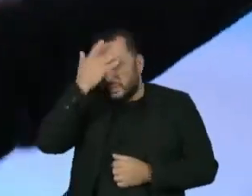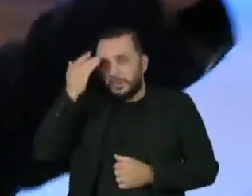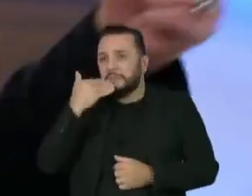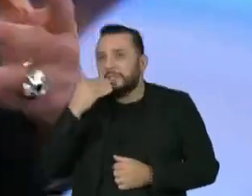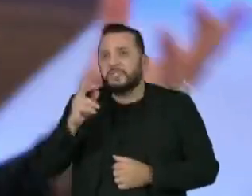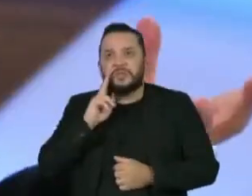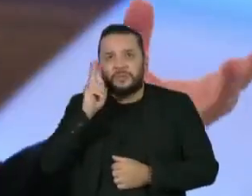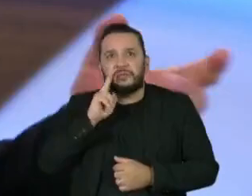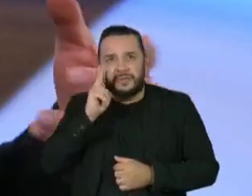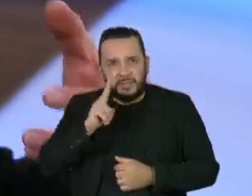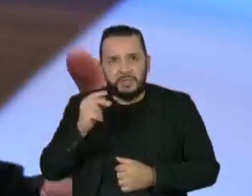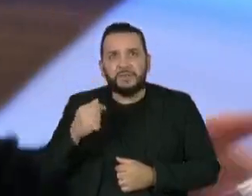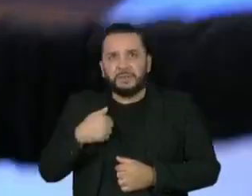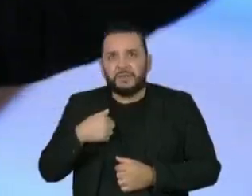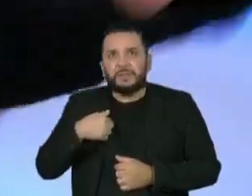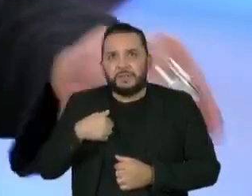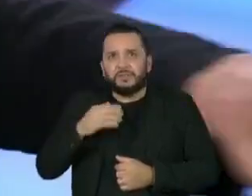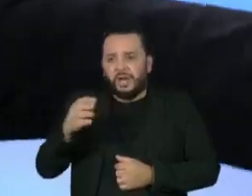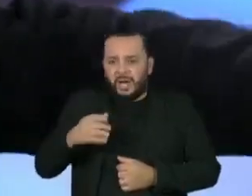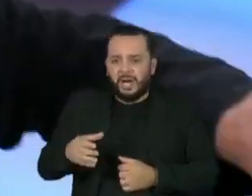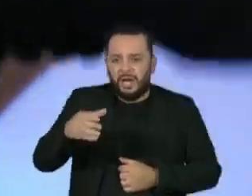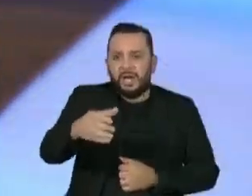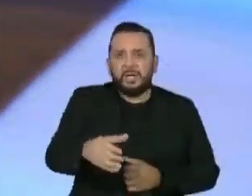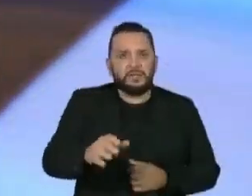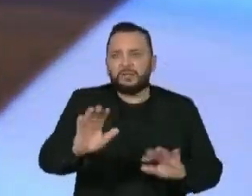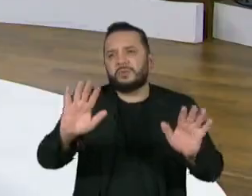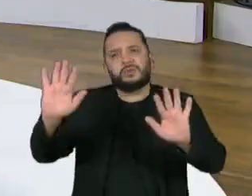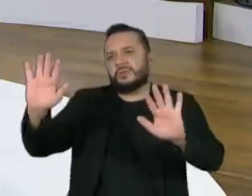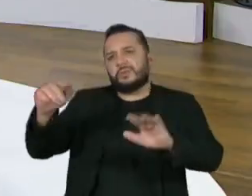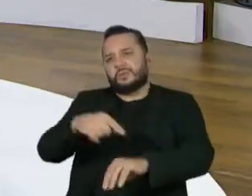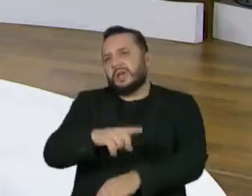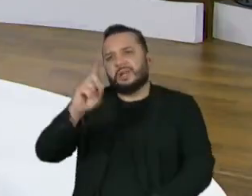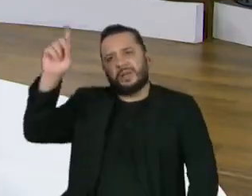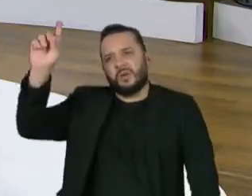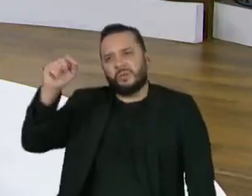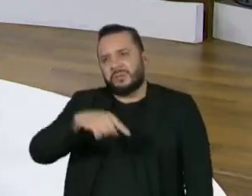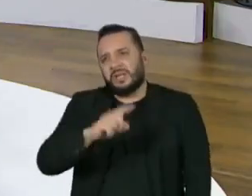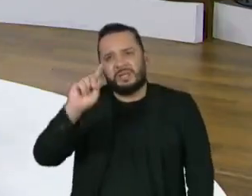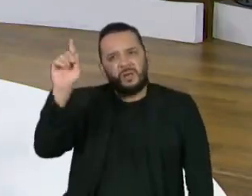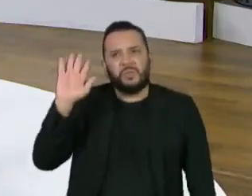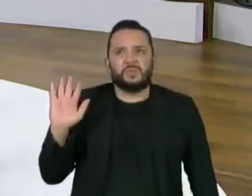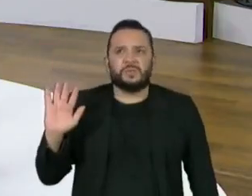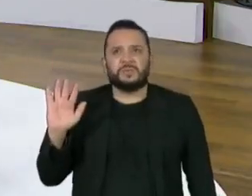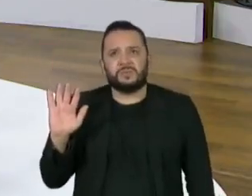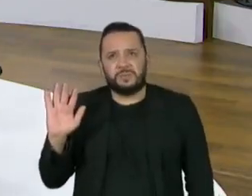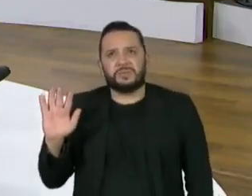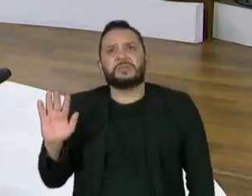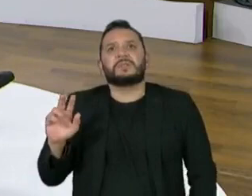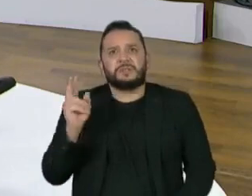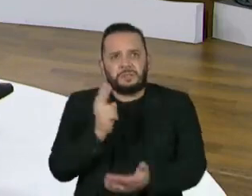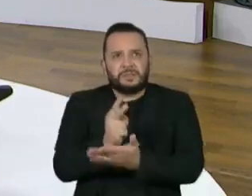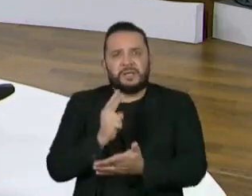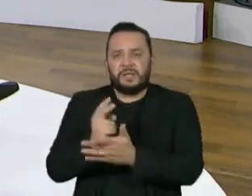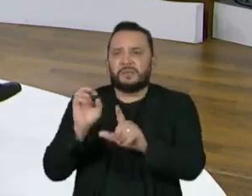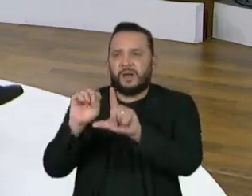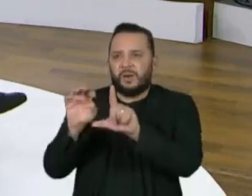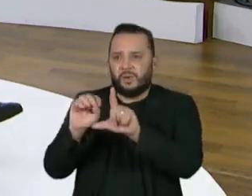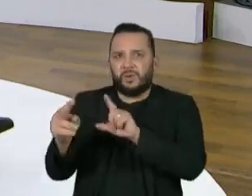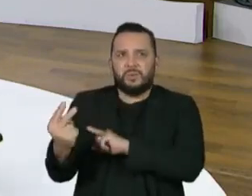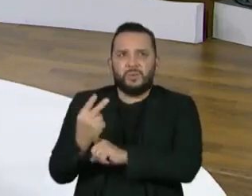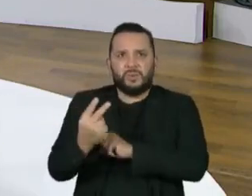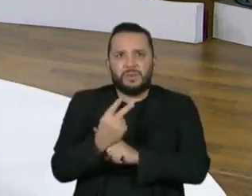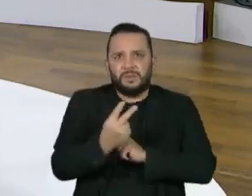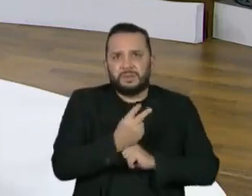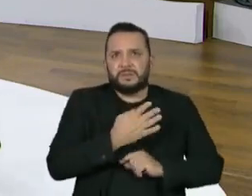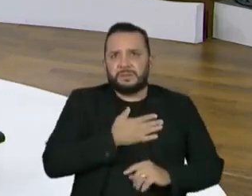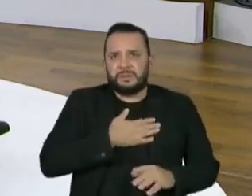vezes o garçom vinha, eu me conhecia, os caras vinham e falavam, não, não, para ele não. Sabe, então eu fui super bem cuidado pelas pessoas